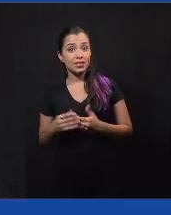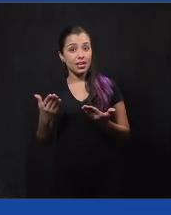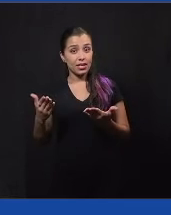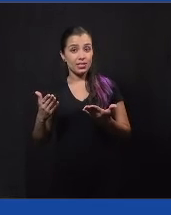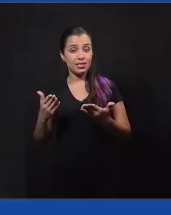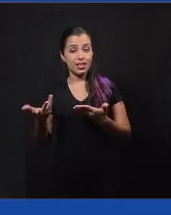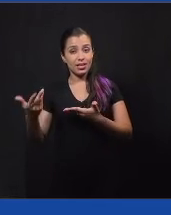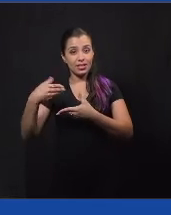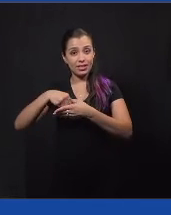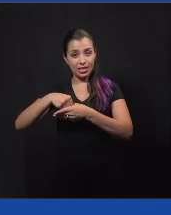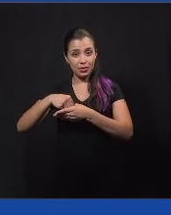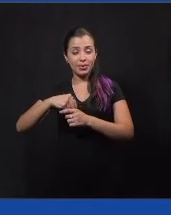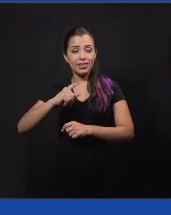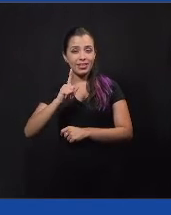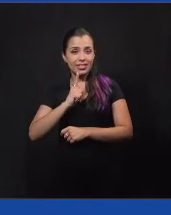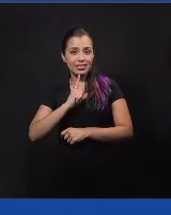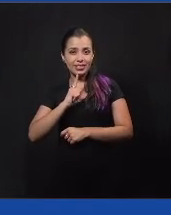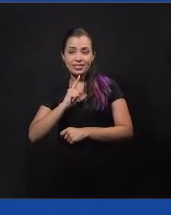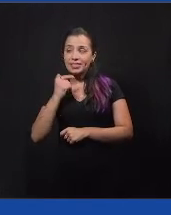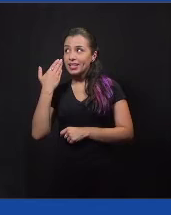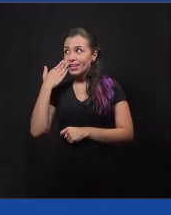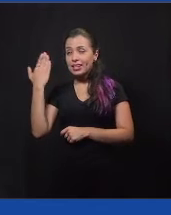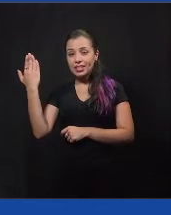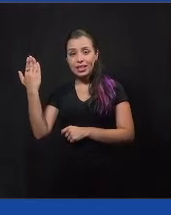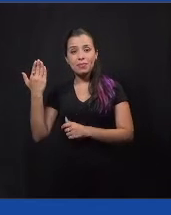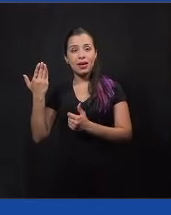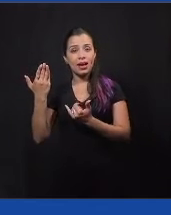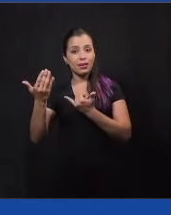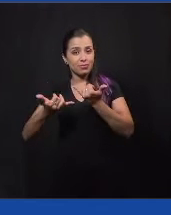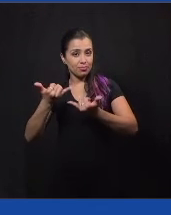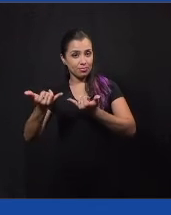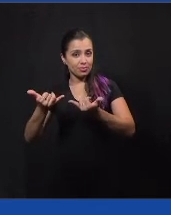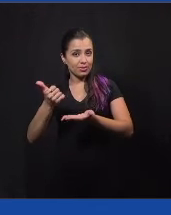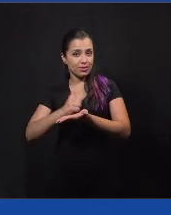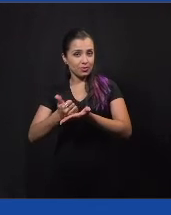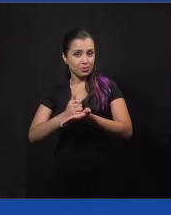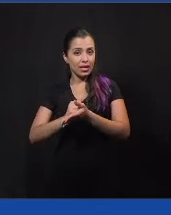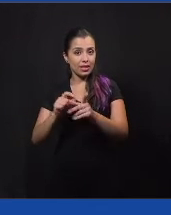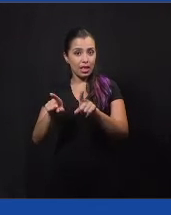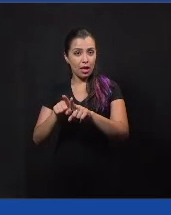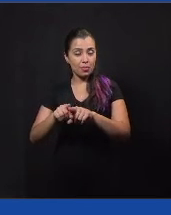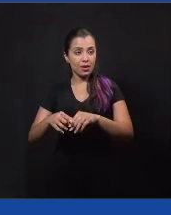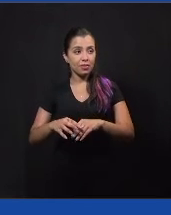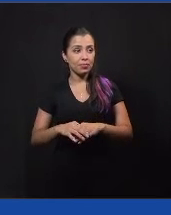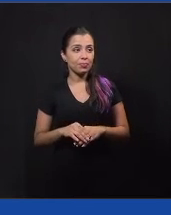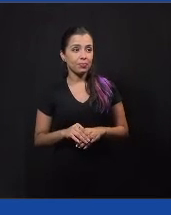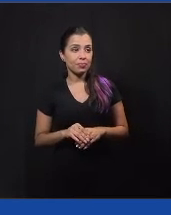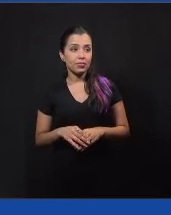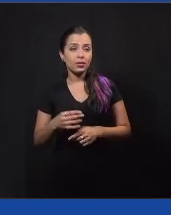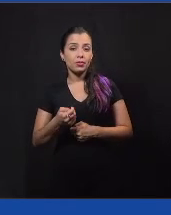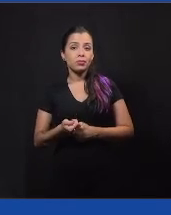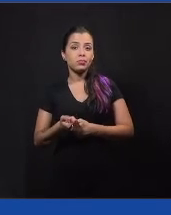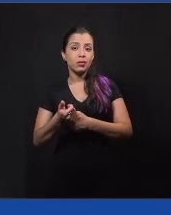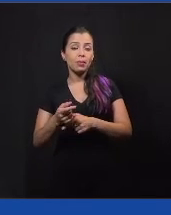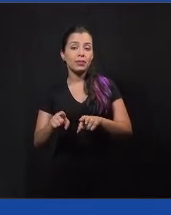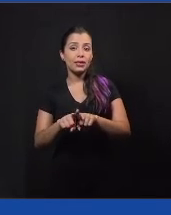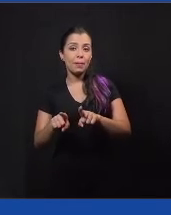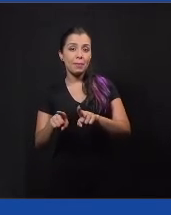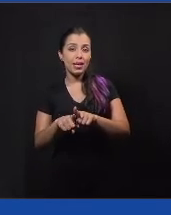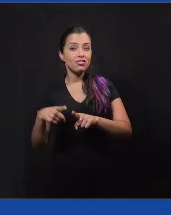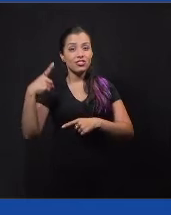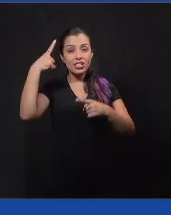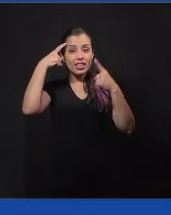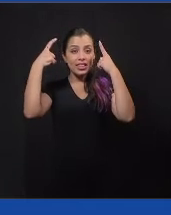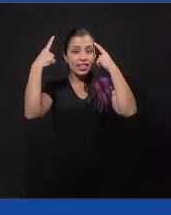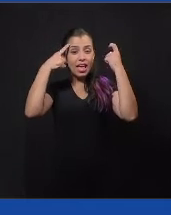interna que a gente usa até para a gamificação, e os benefícios, né, de gerar novas ideias, iniciativas, a gente vê que as